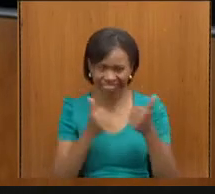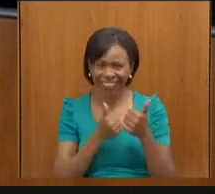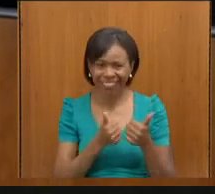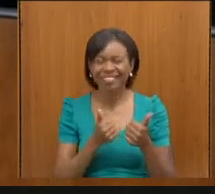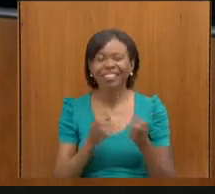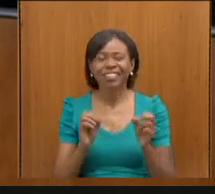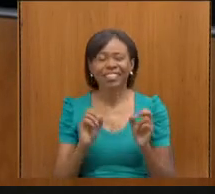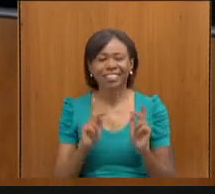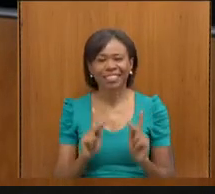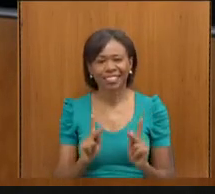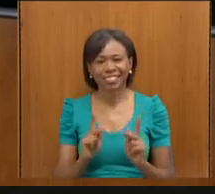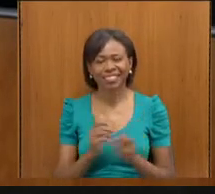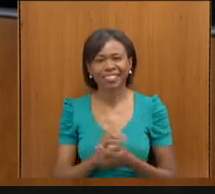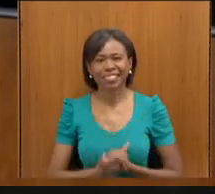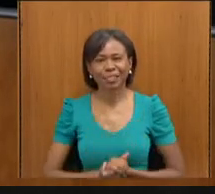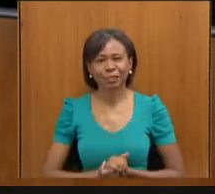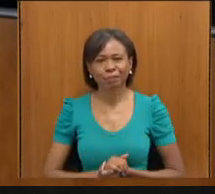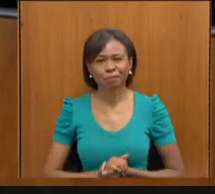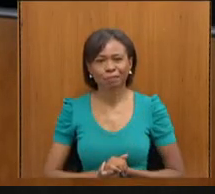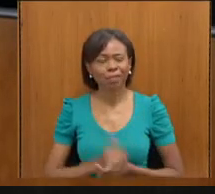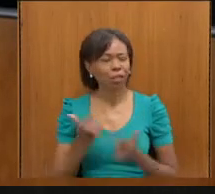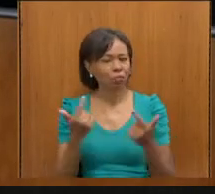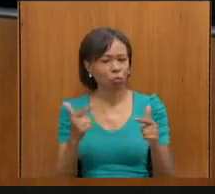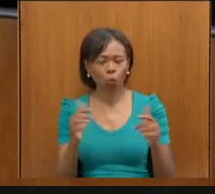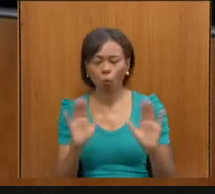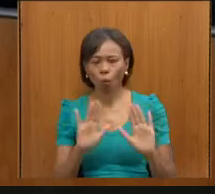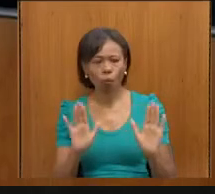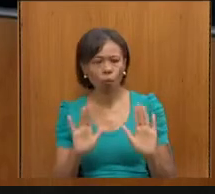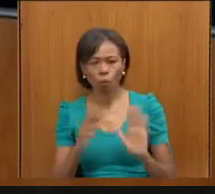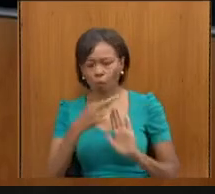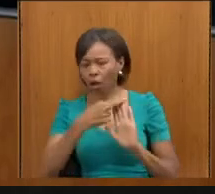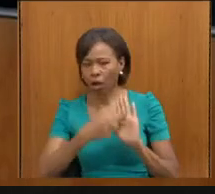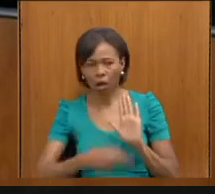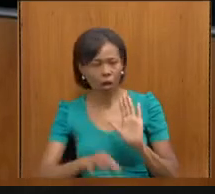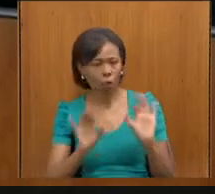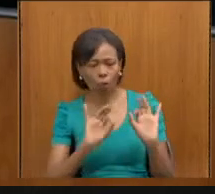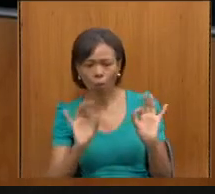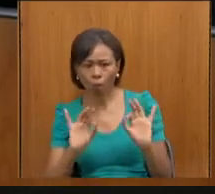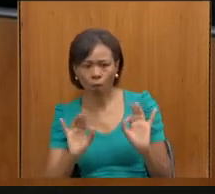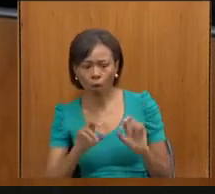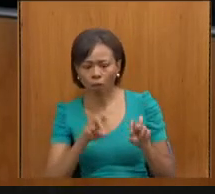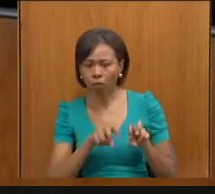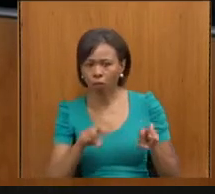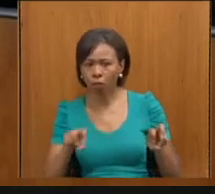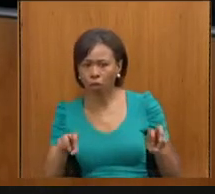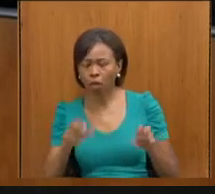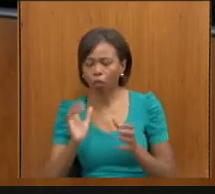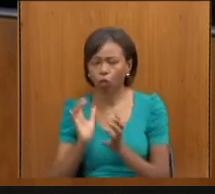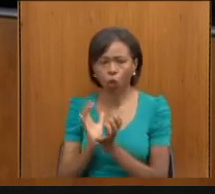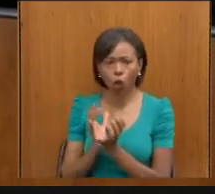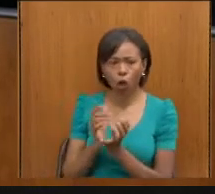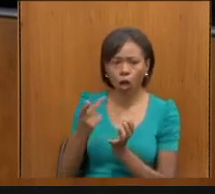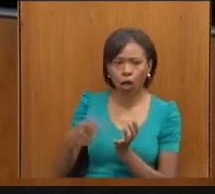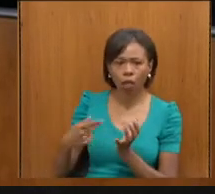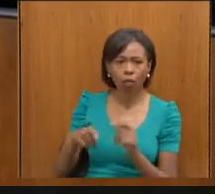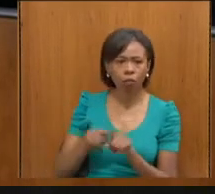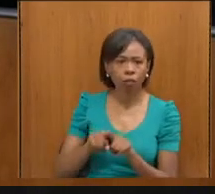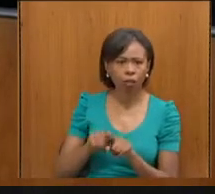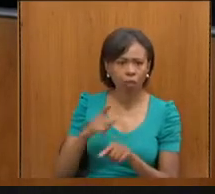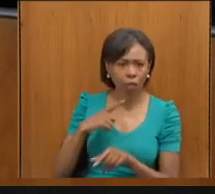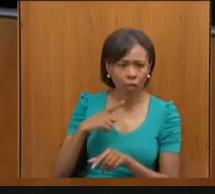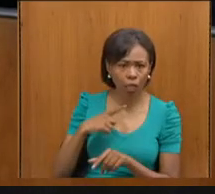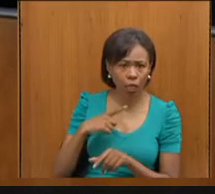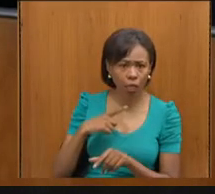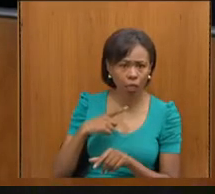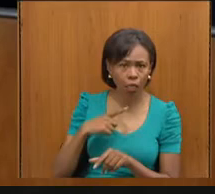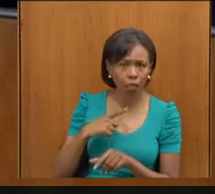uma vez aqui né que nós não temos nenhum encaminhamento nem por parte dos membros dessa comissão alguém ok